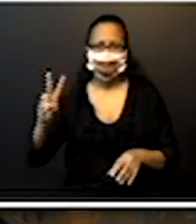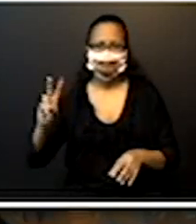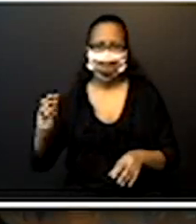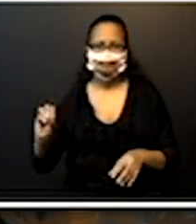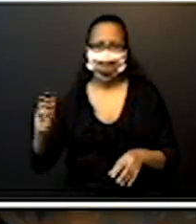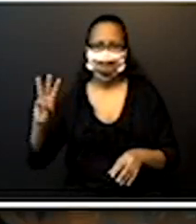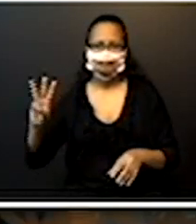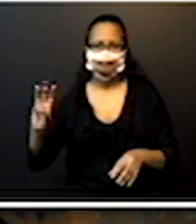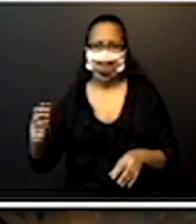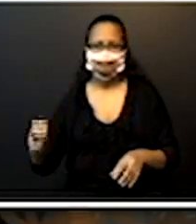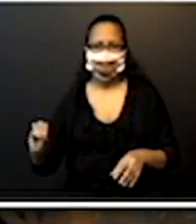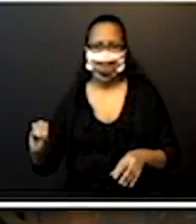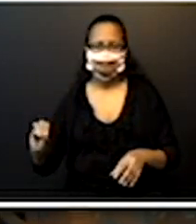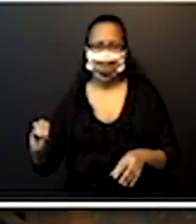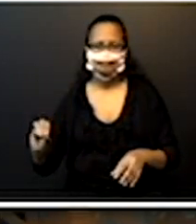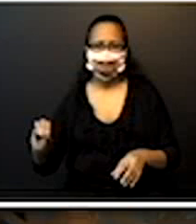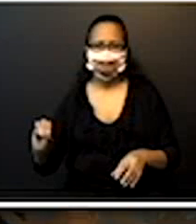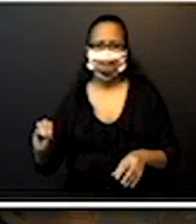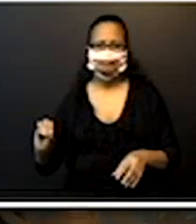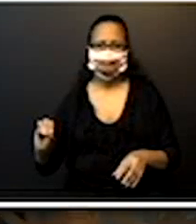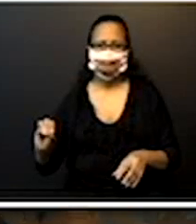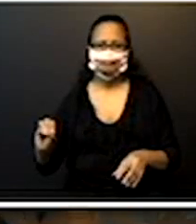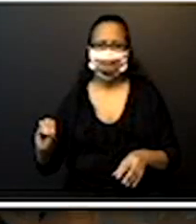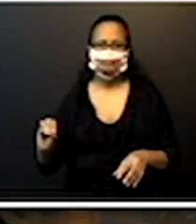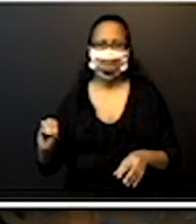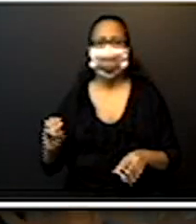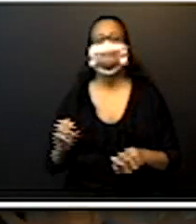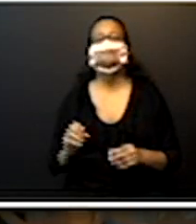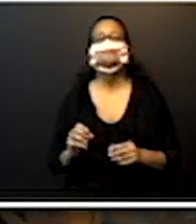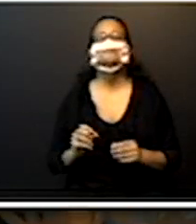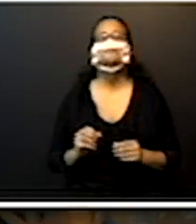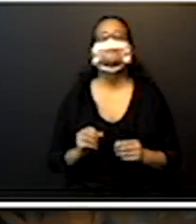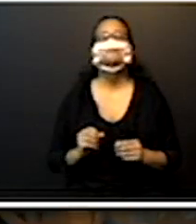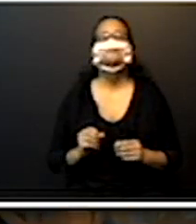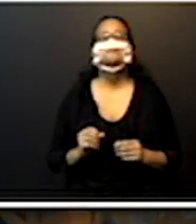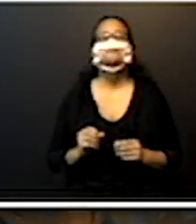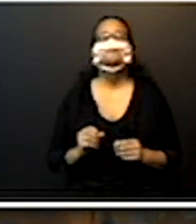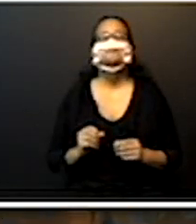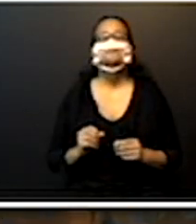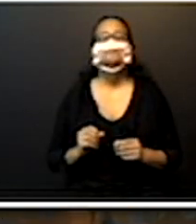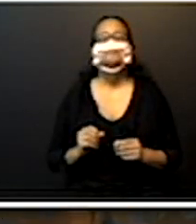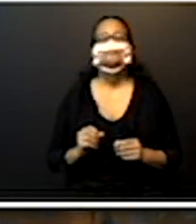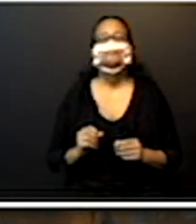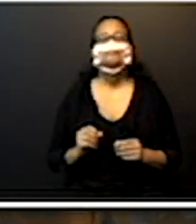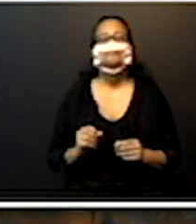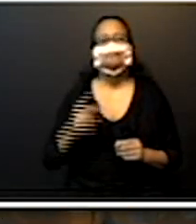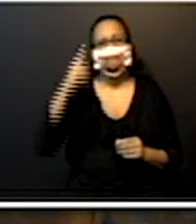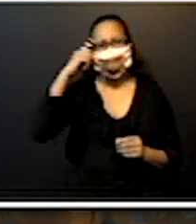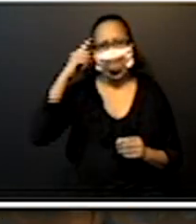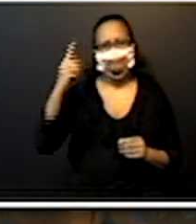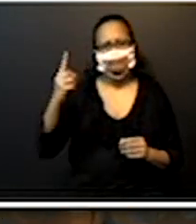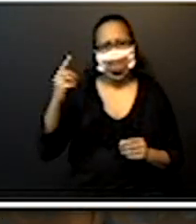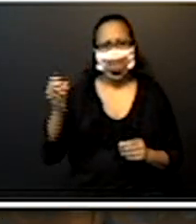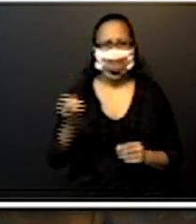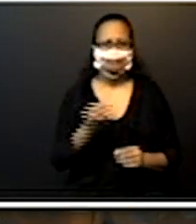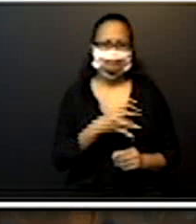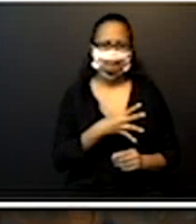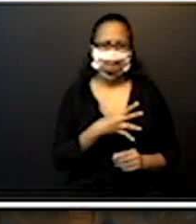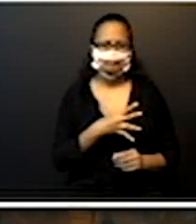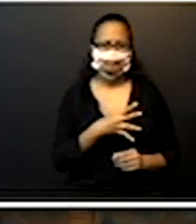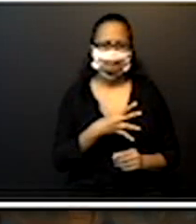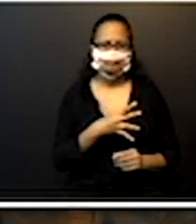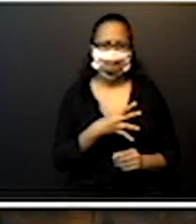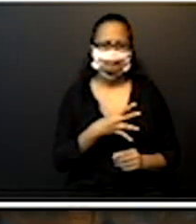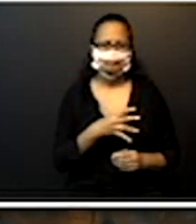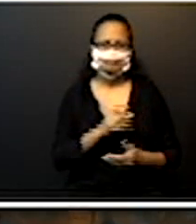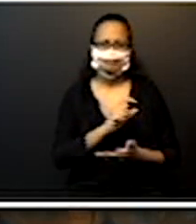Certo? E a gente vai entrar numa ideia nova aí para nós, que é a ideia